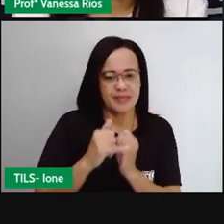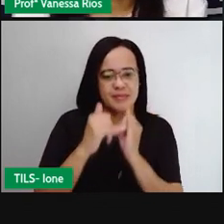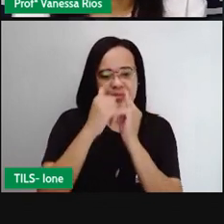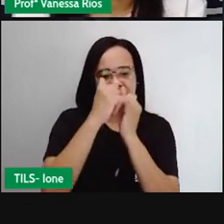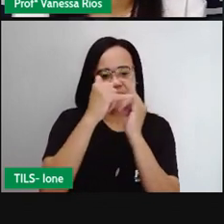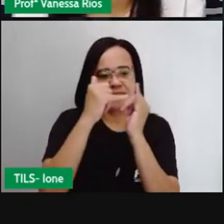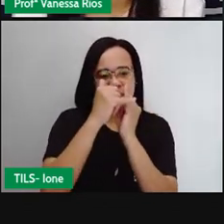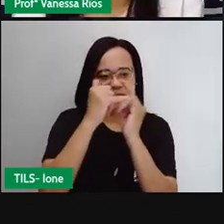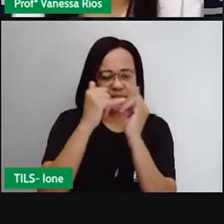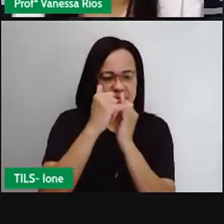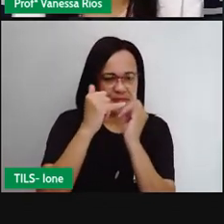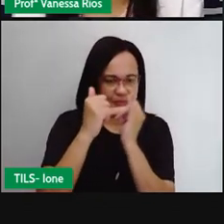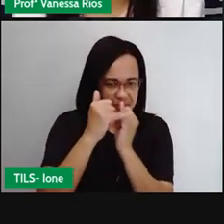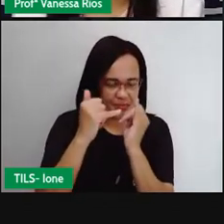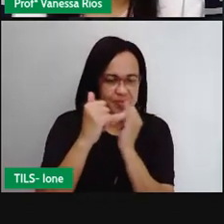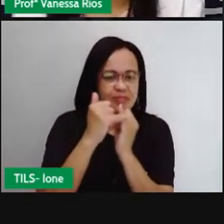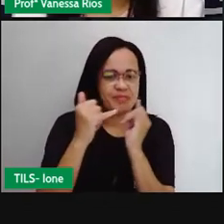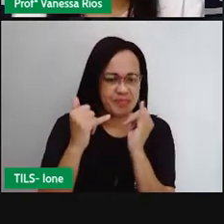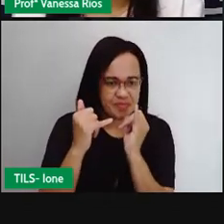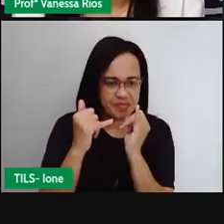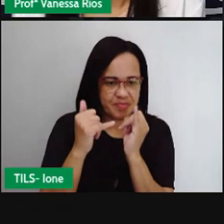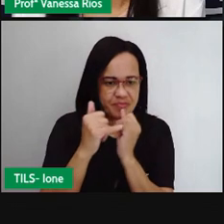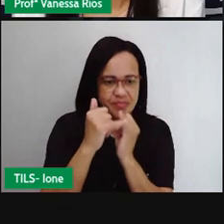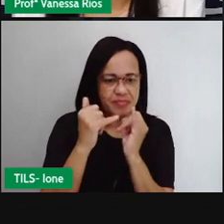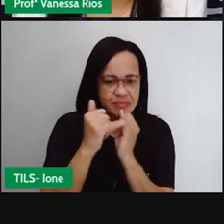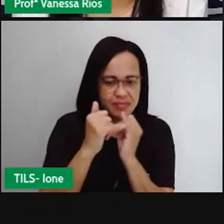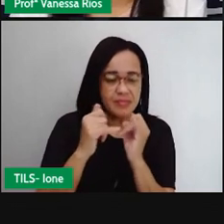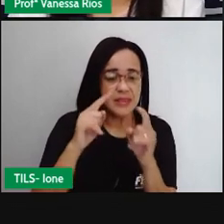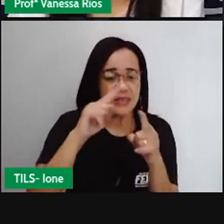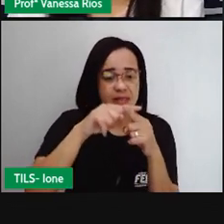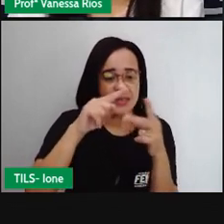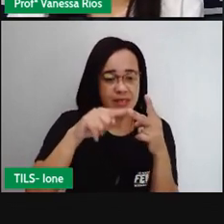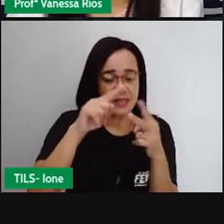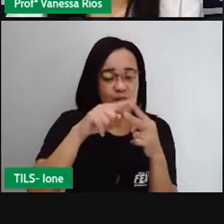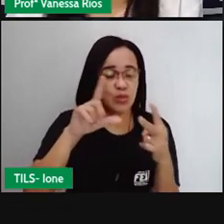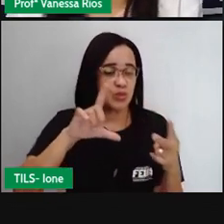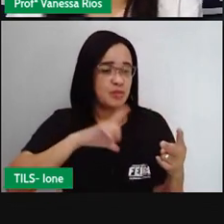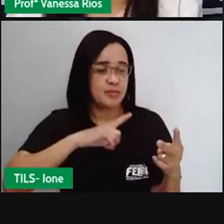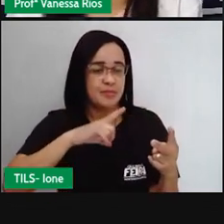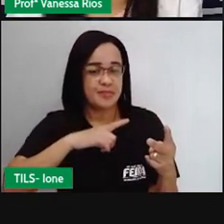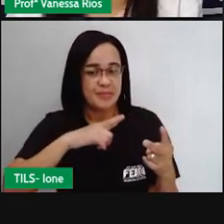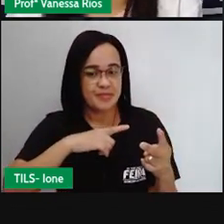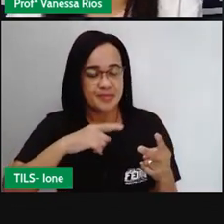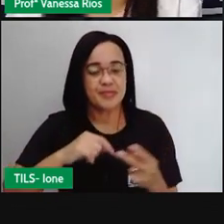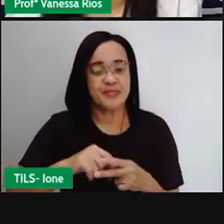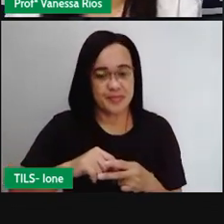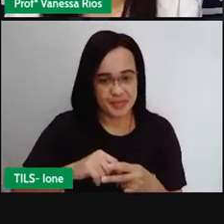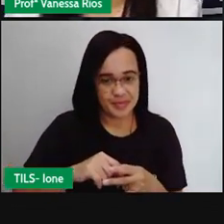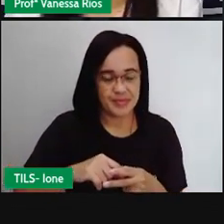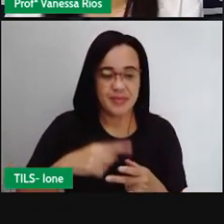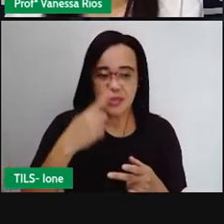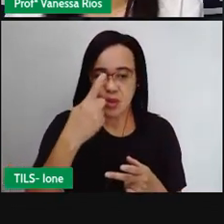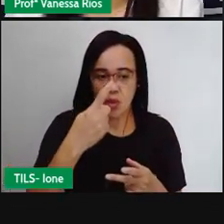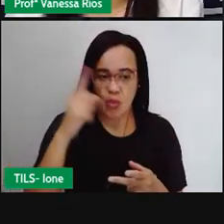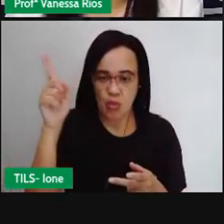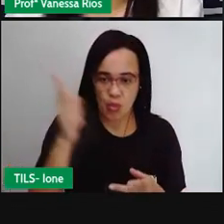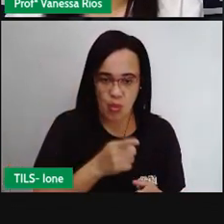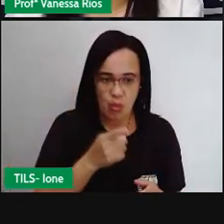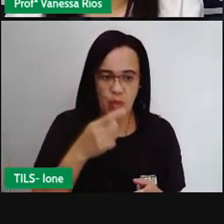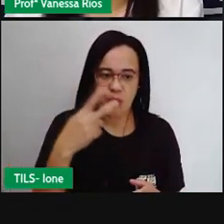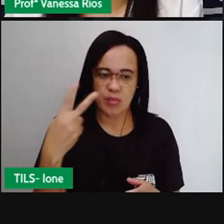meio. Então, estão vindo aí duas partes, por isso a fração está sendo representada aqui, ó, por essa